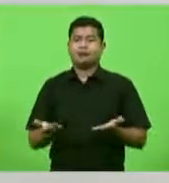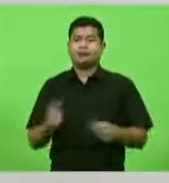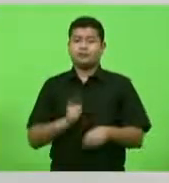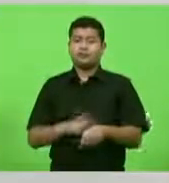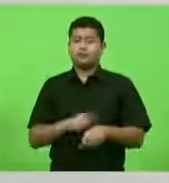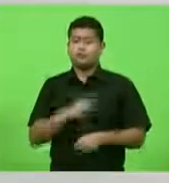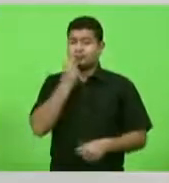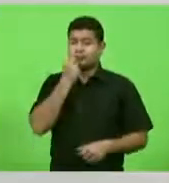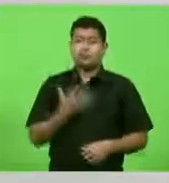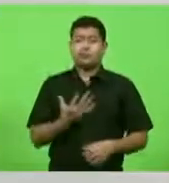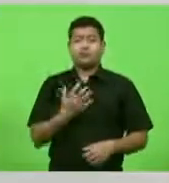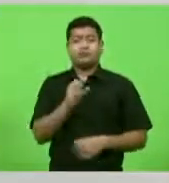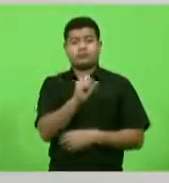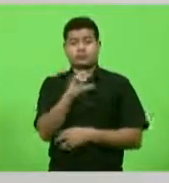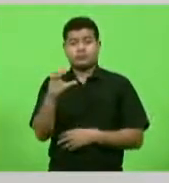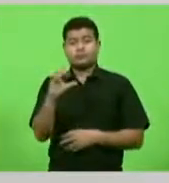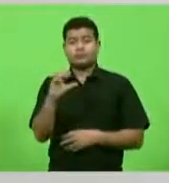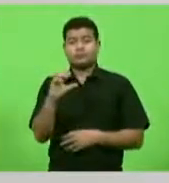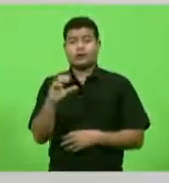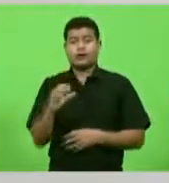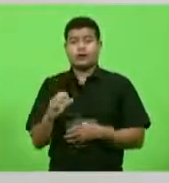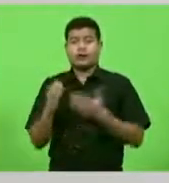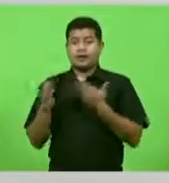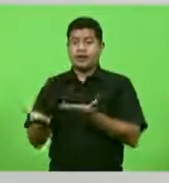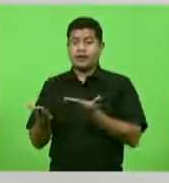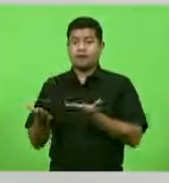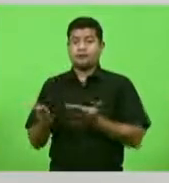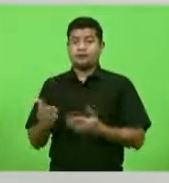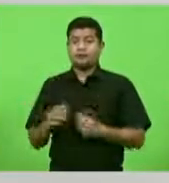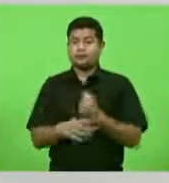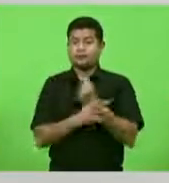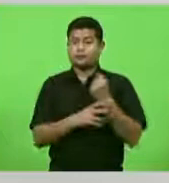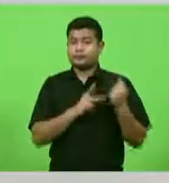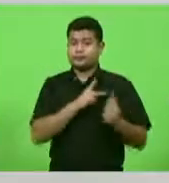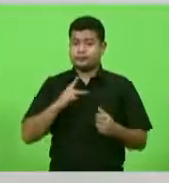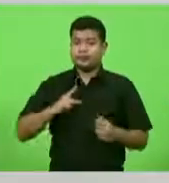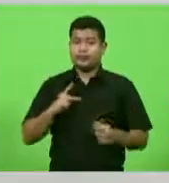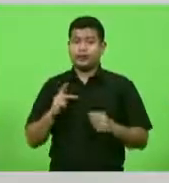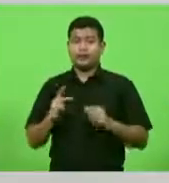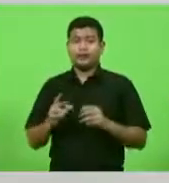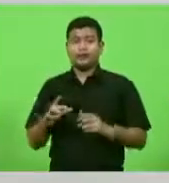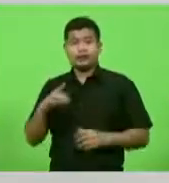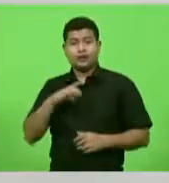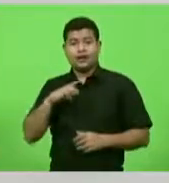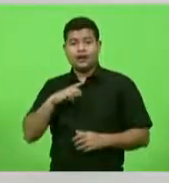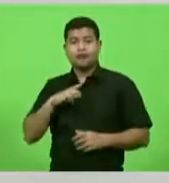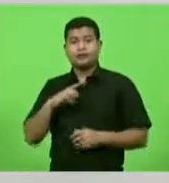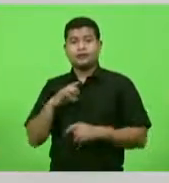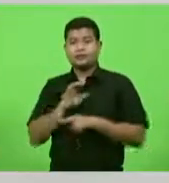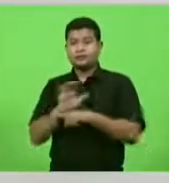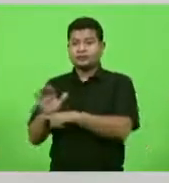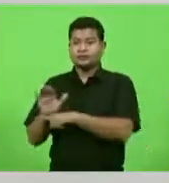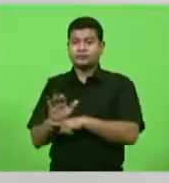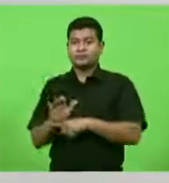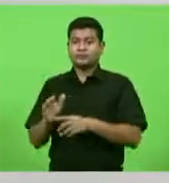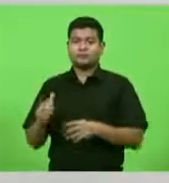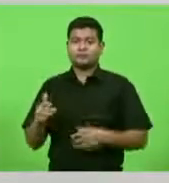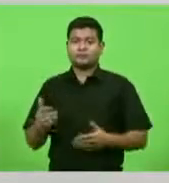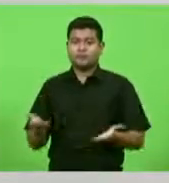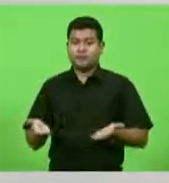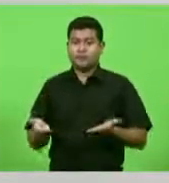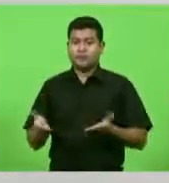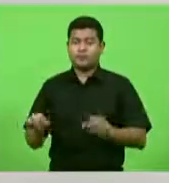Santa Catarina, quando a própria Segurança Pública está ajudando a fazer saúde, nesse momento tão difícil de pandemia.